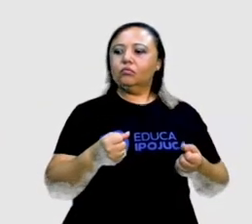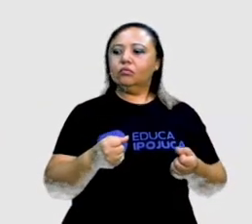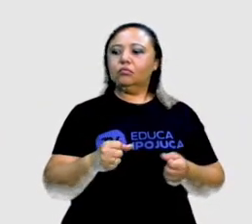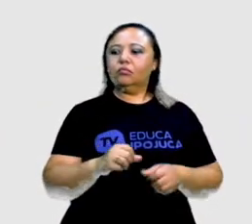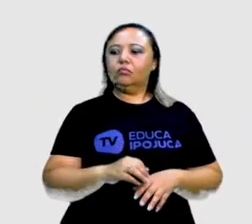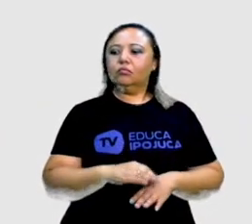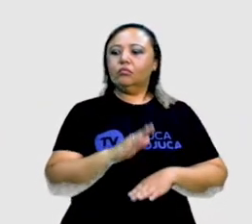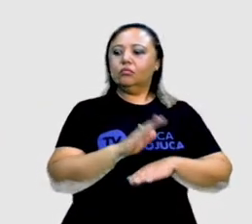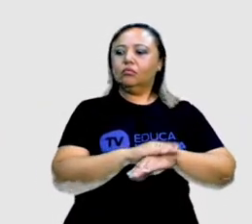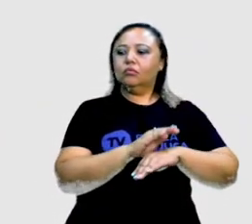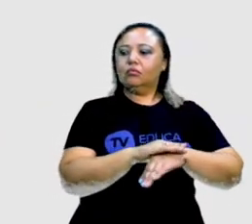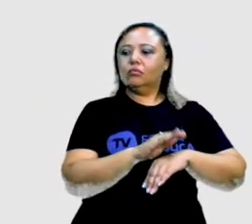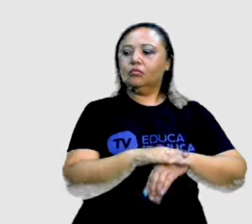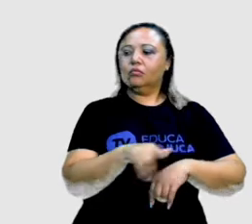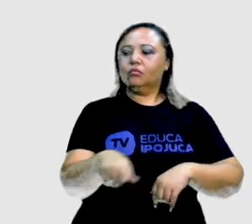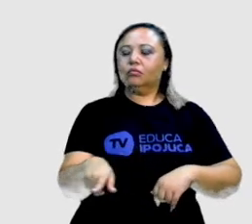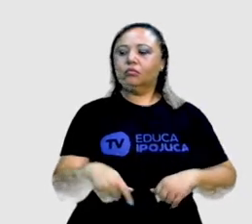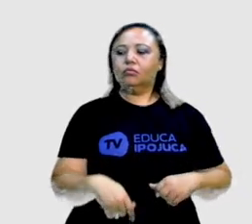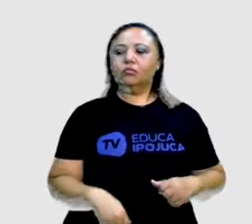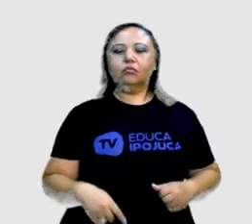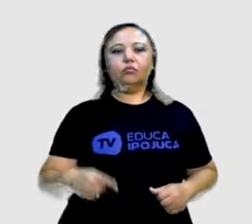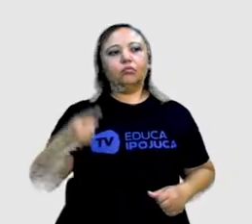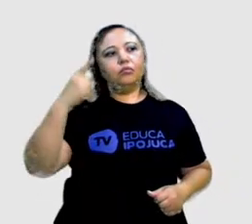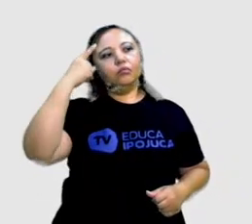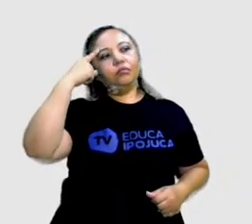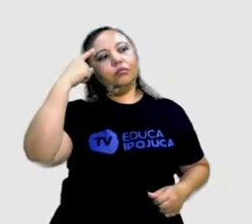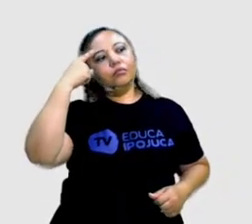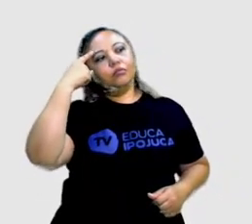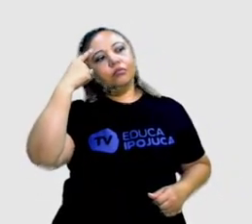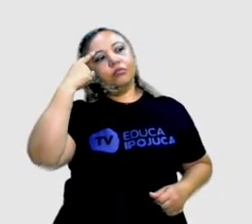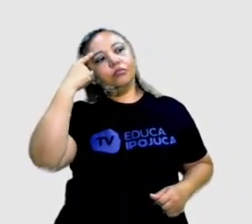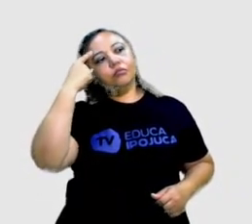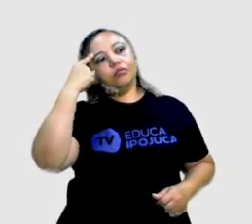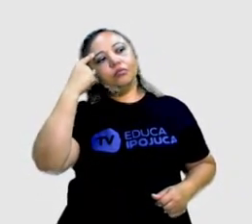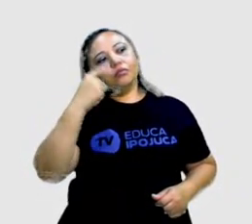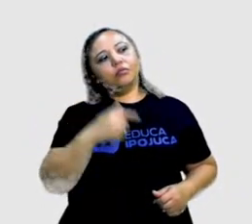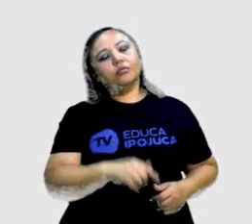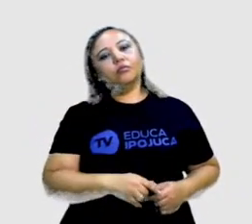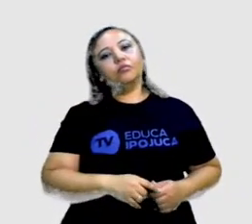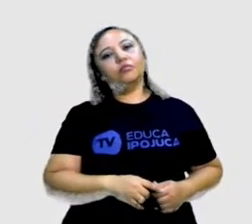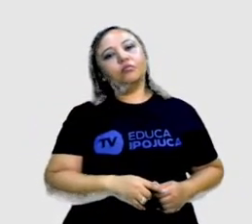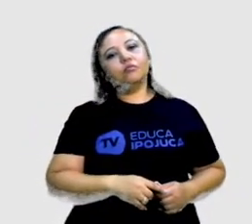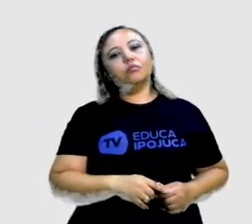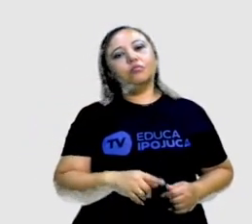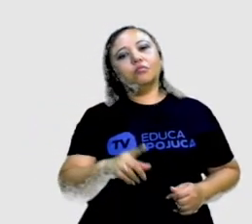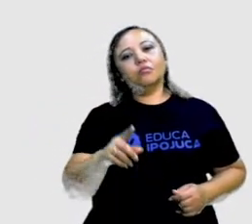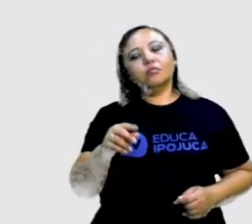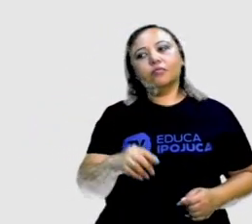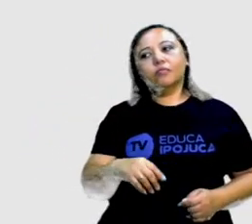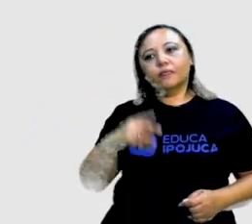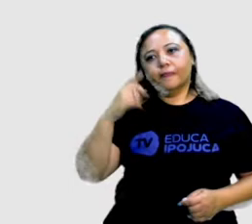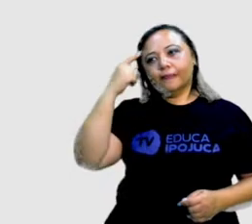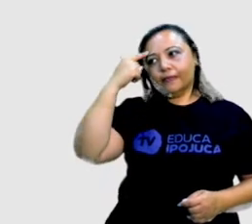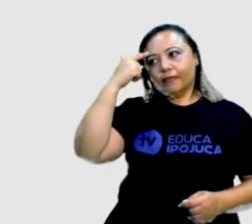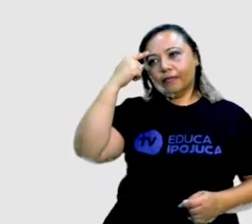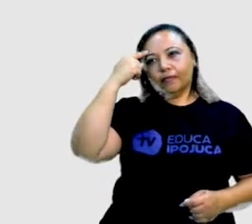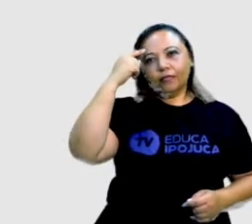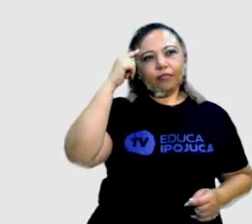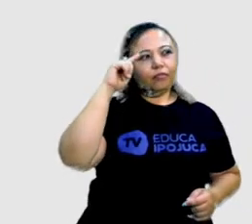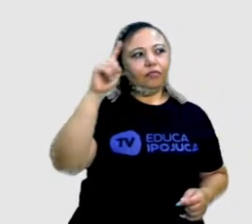levanta seu olhar em direção à testa pensativa. Ela observa um pensamento em sua mente.